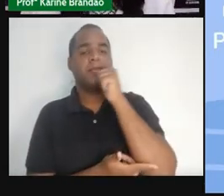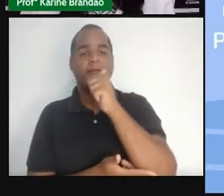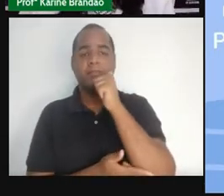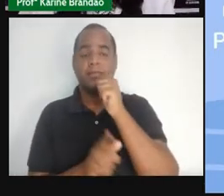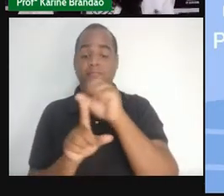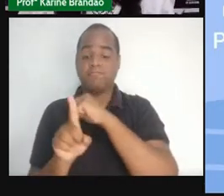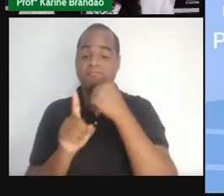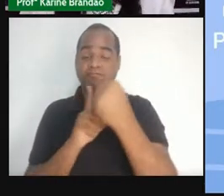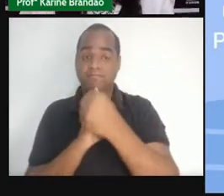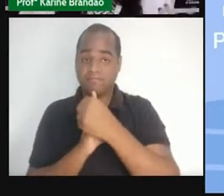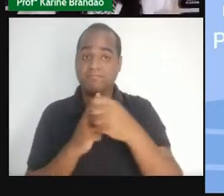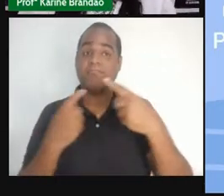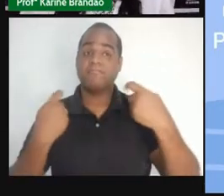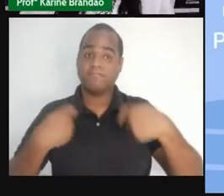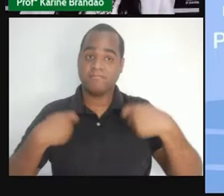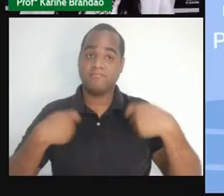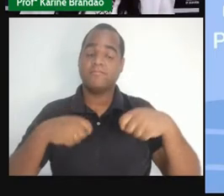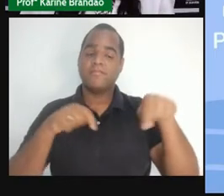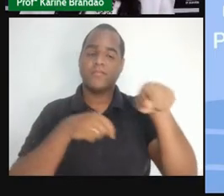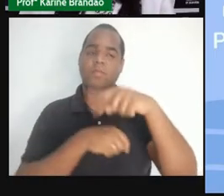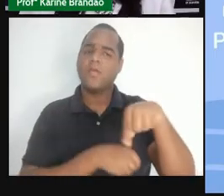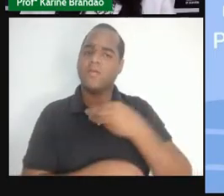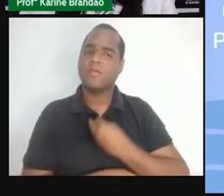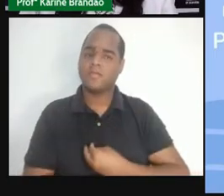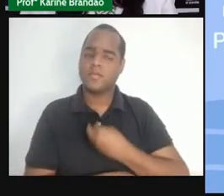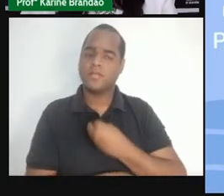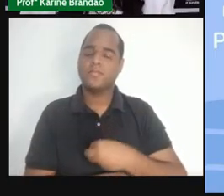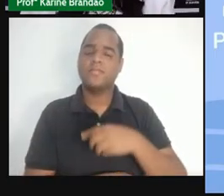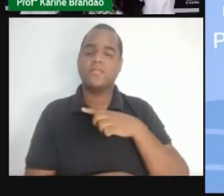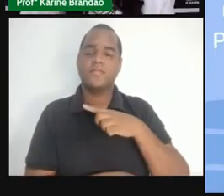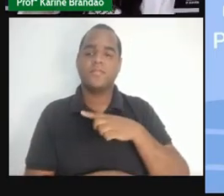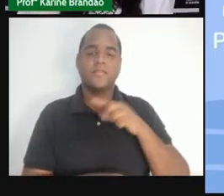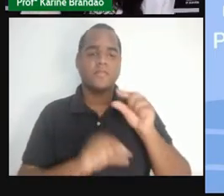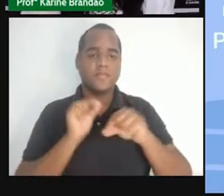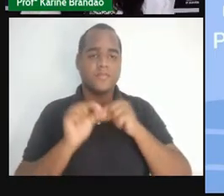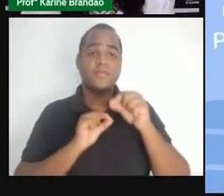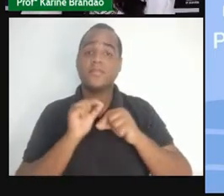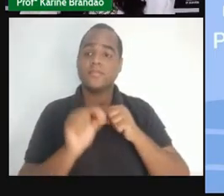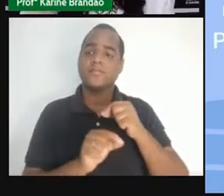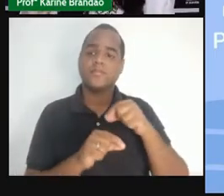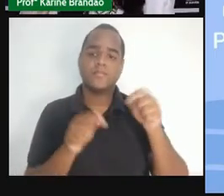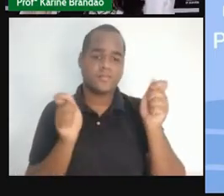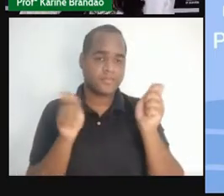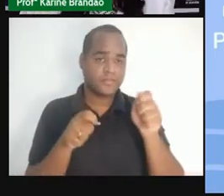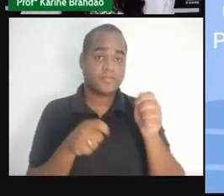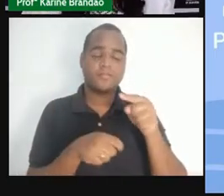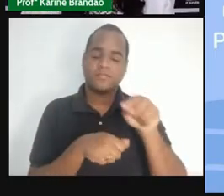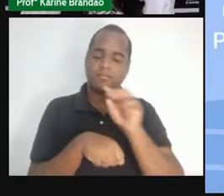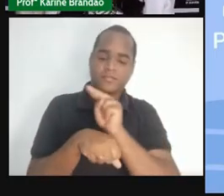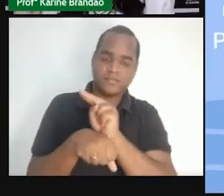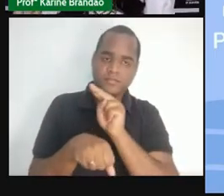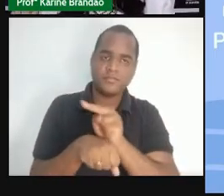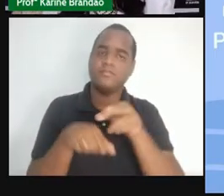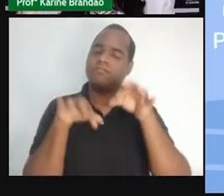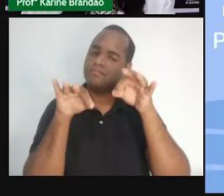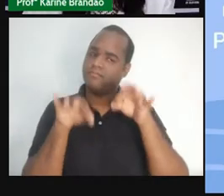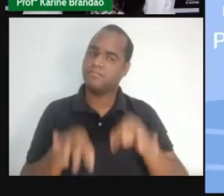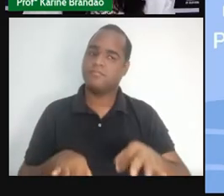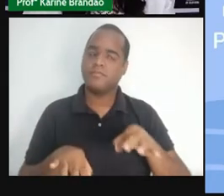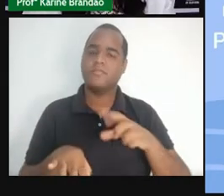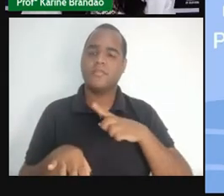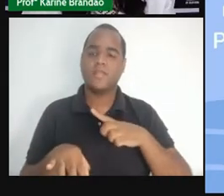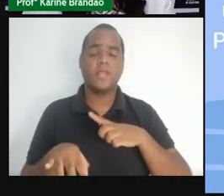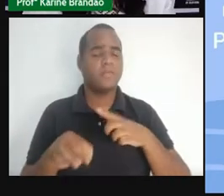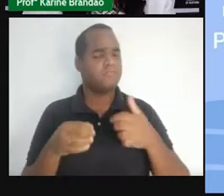sociedade, porque elas estão aí, porque nós estamos aí, né? Cada vez mais para contribuir para uma sociedade mais justa, para um bem